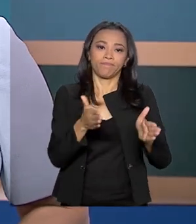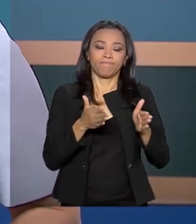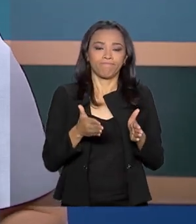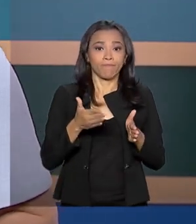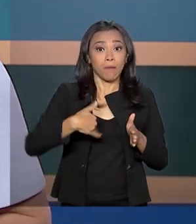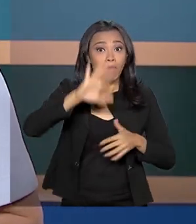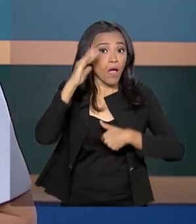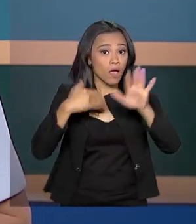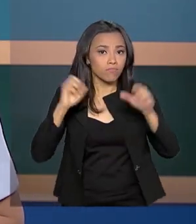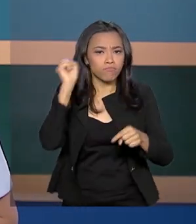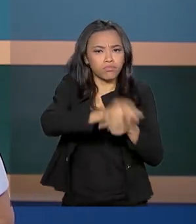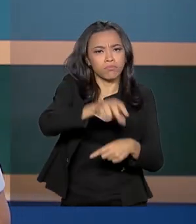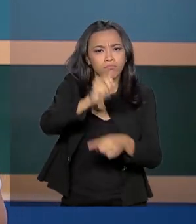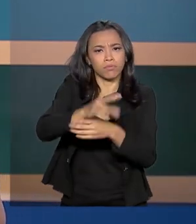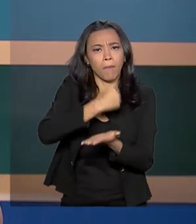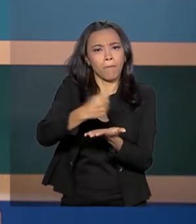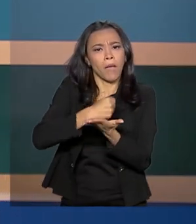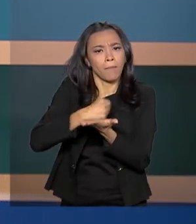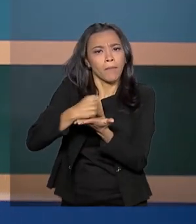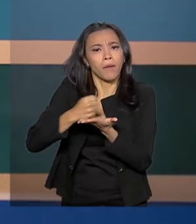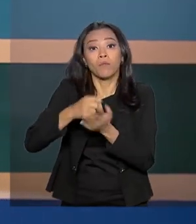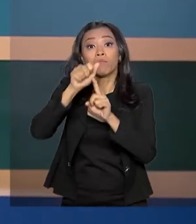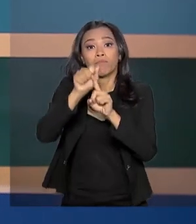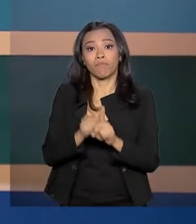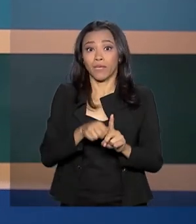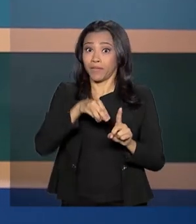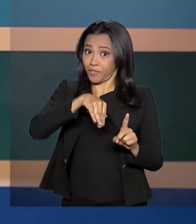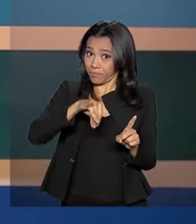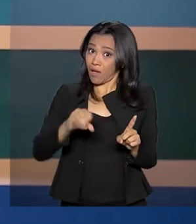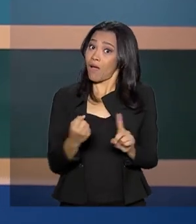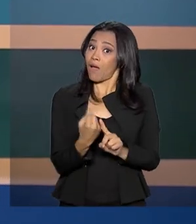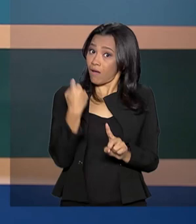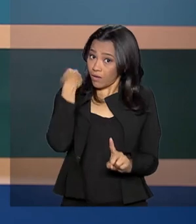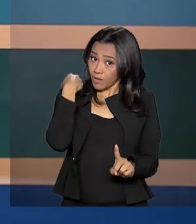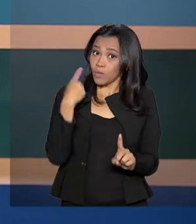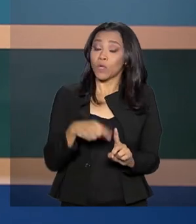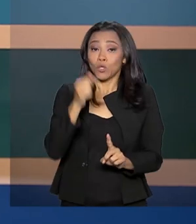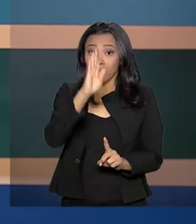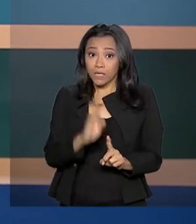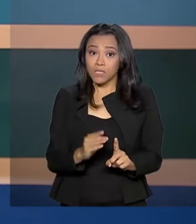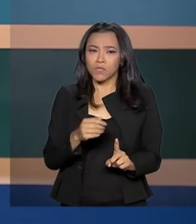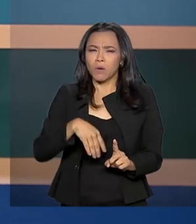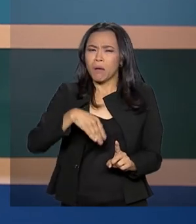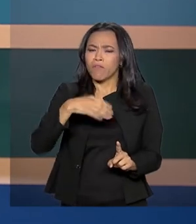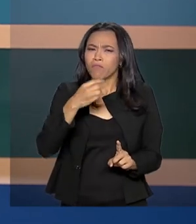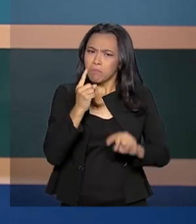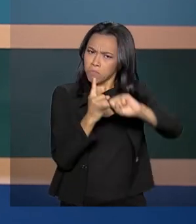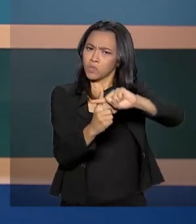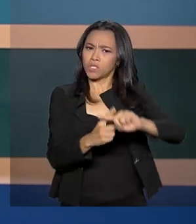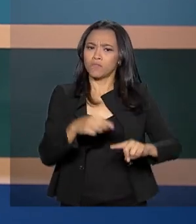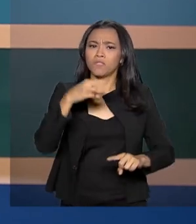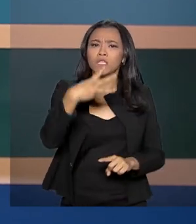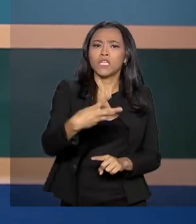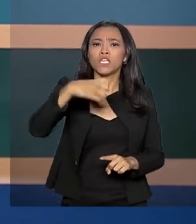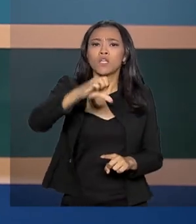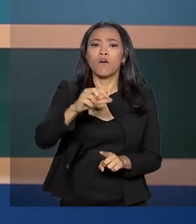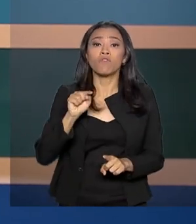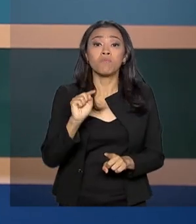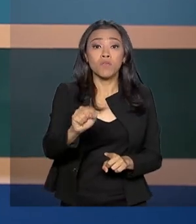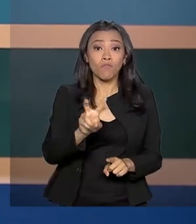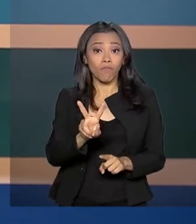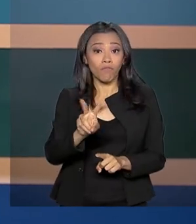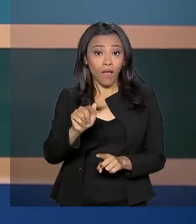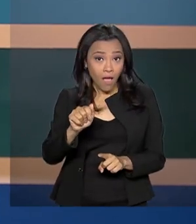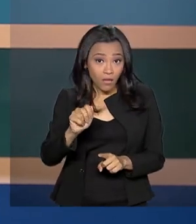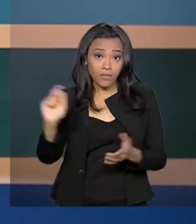Mais empregos em maio. O Brasil registrou um saldo positivo de 32 mil novas vagas com carteira assinada no